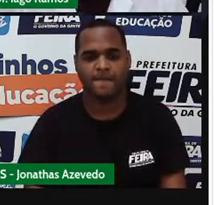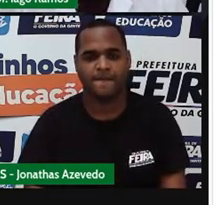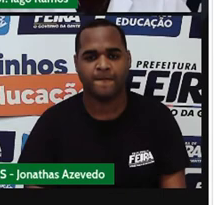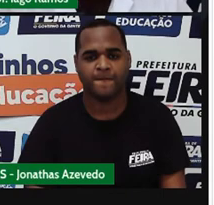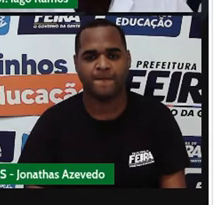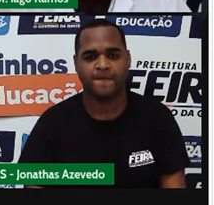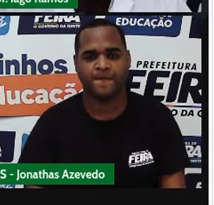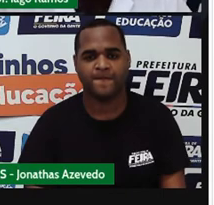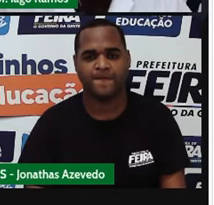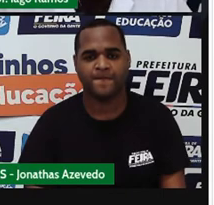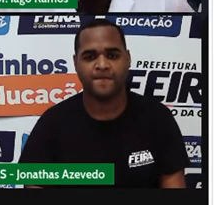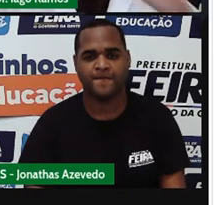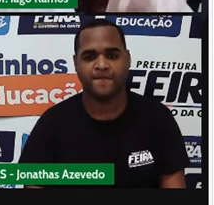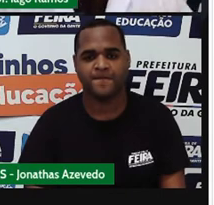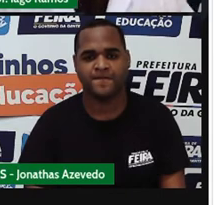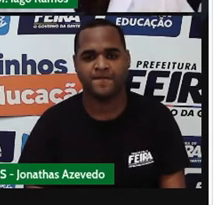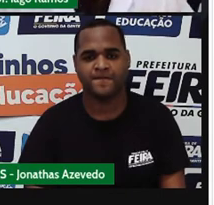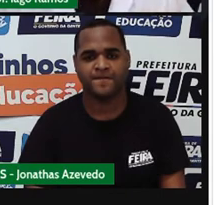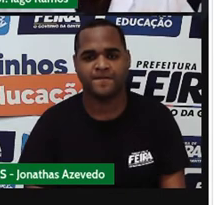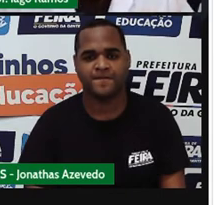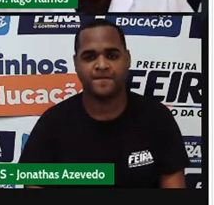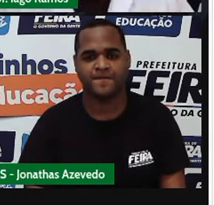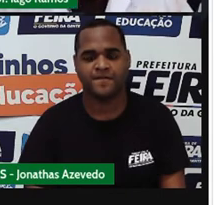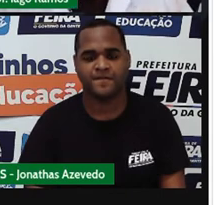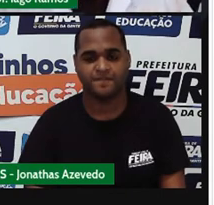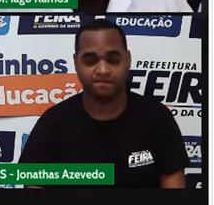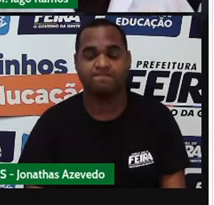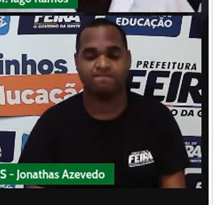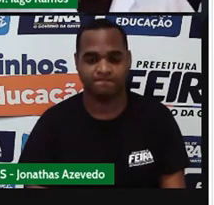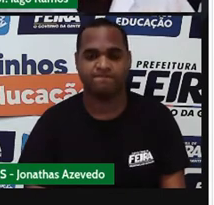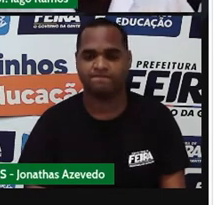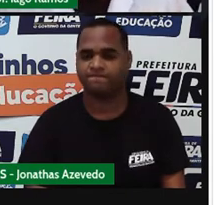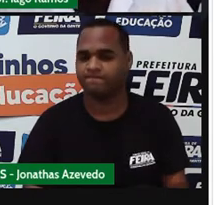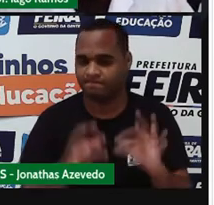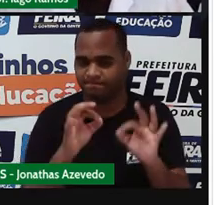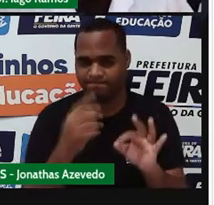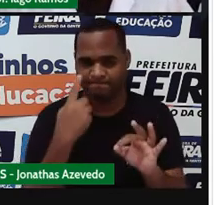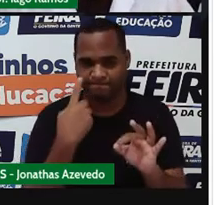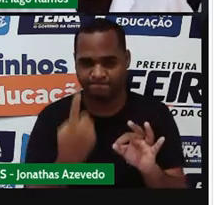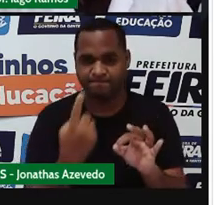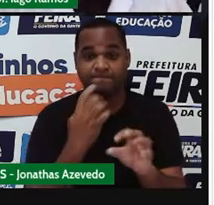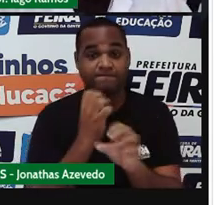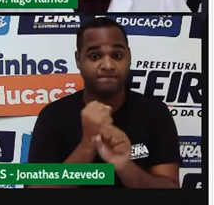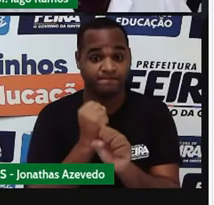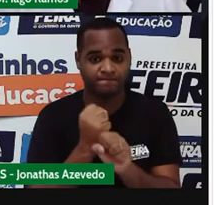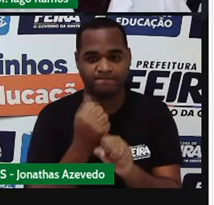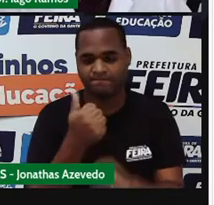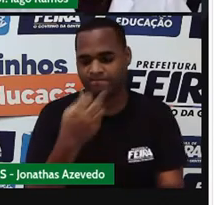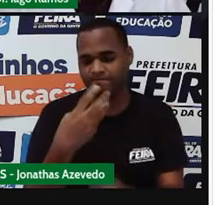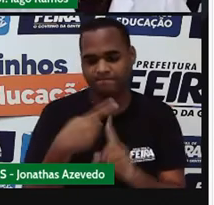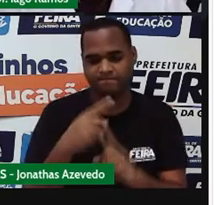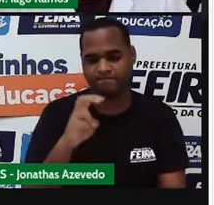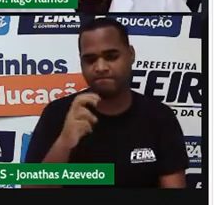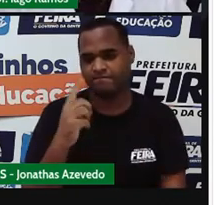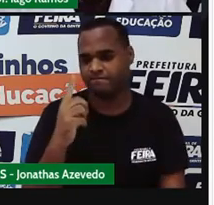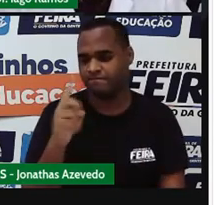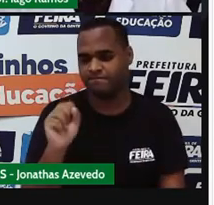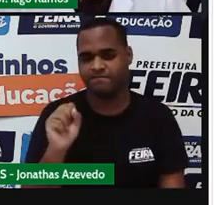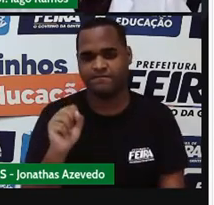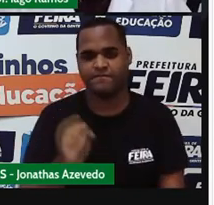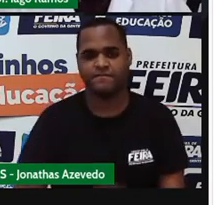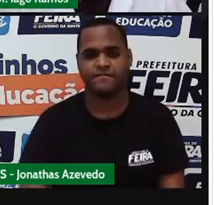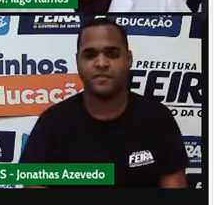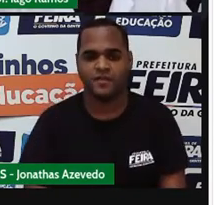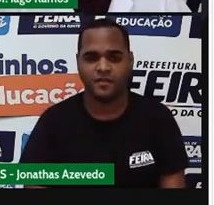igual a 18. 18. Olha só que bacana, Estamos resolvendo a equação.